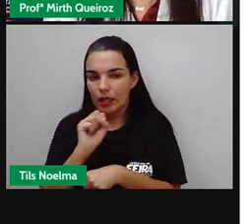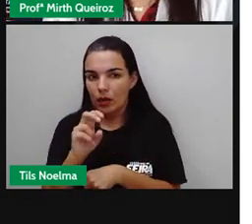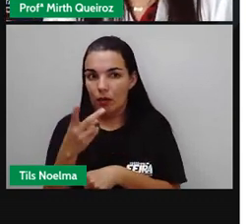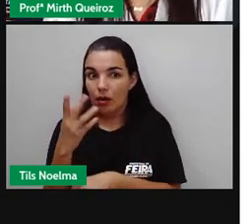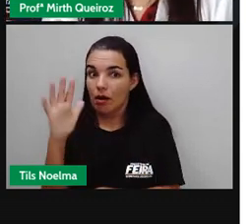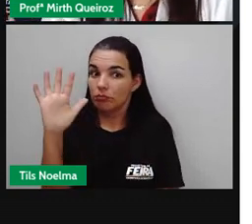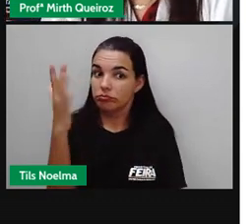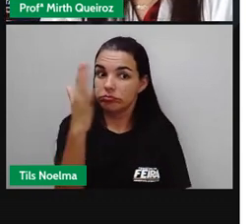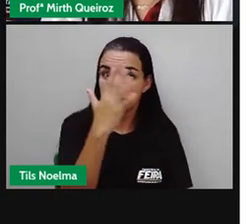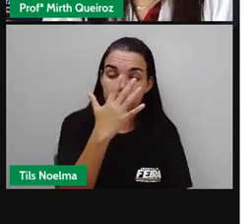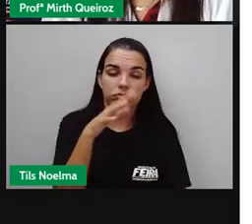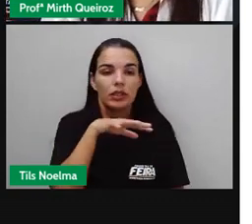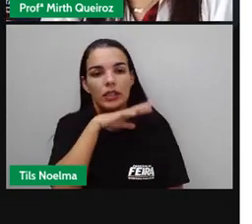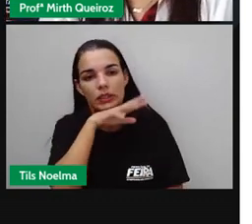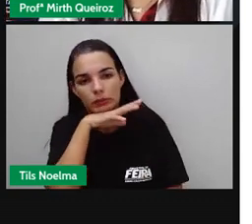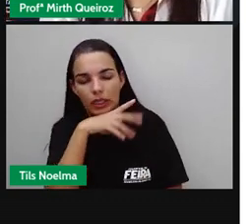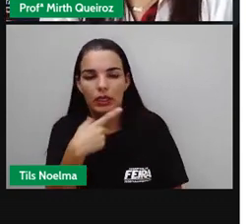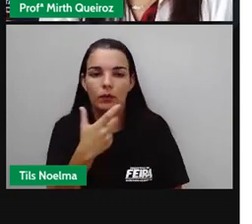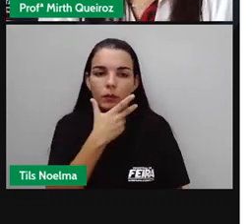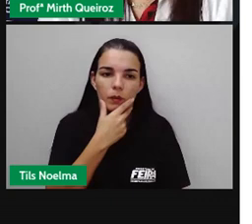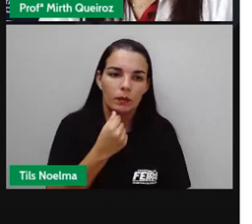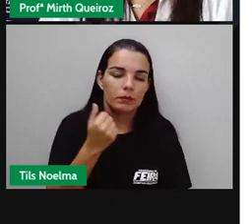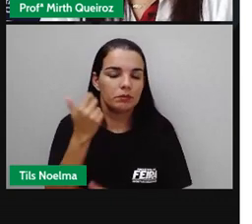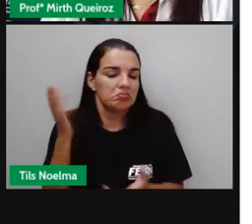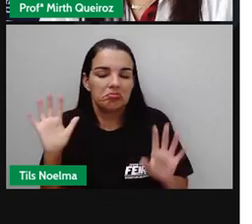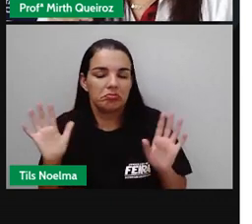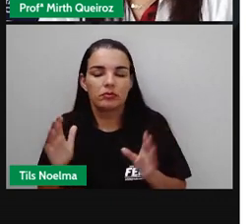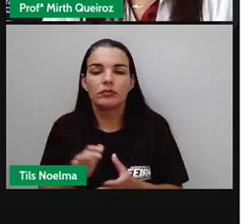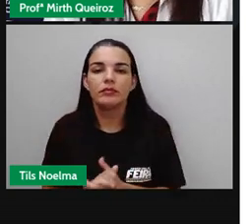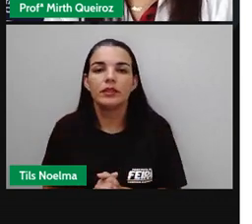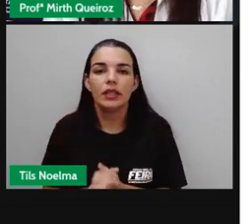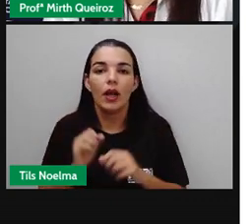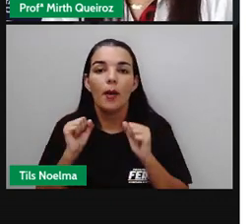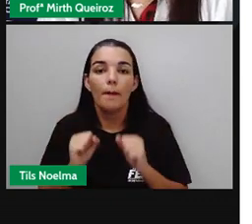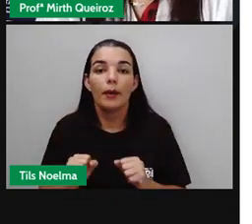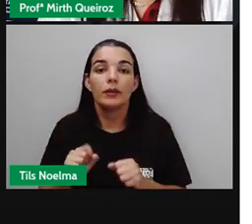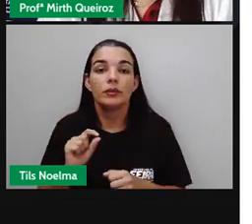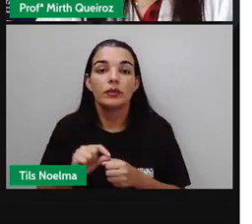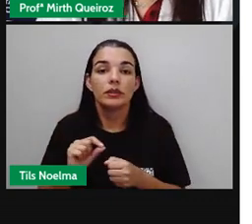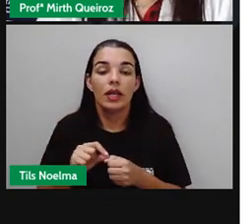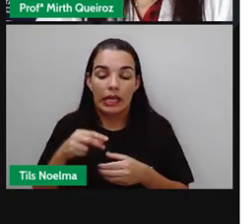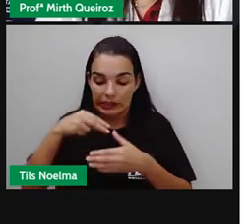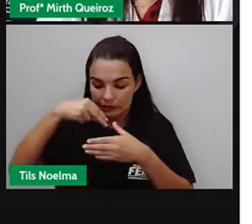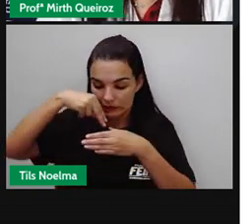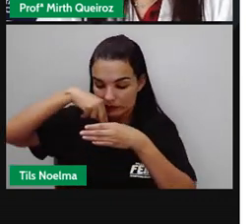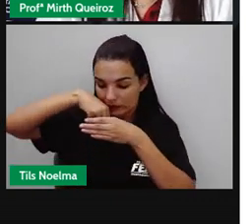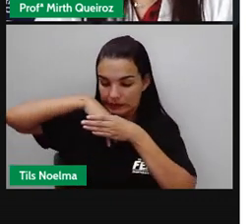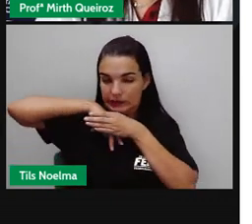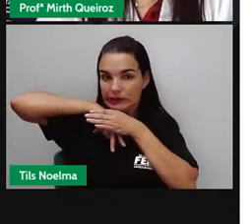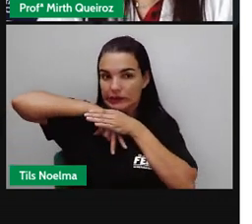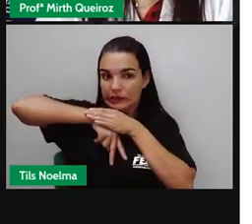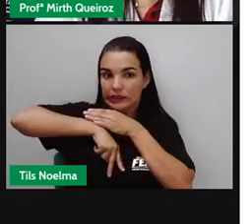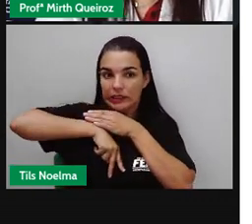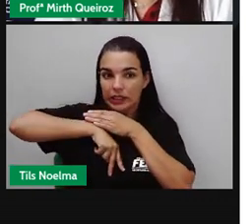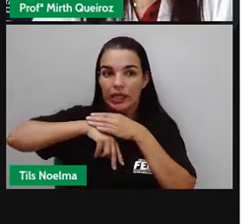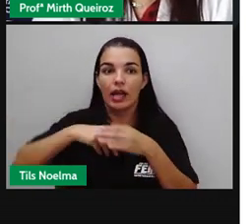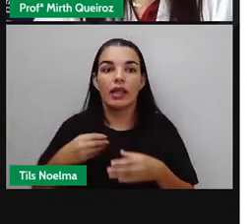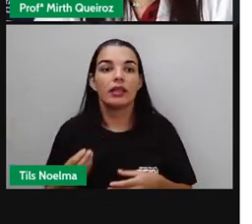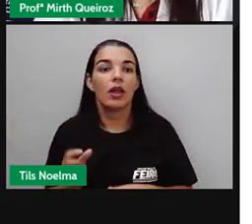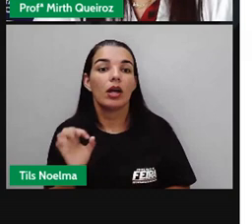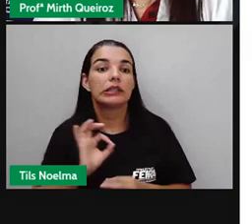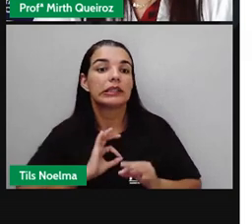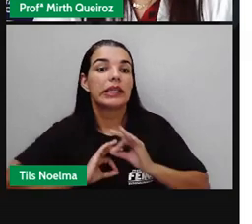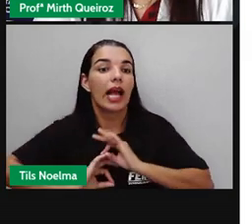um animal, ou outro animal, né? E Mas eles são parasitas intracelulares, porque eles vivem